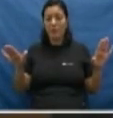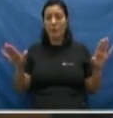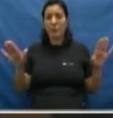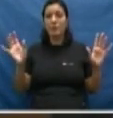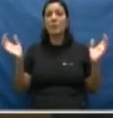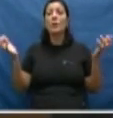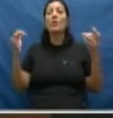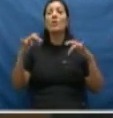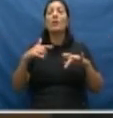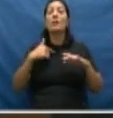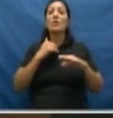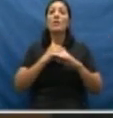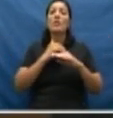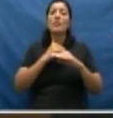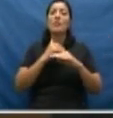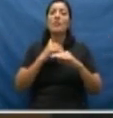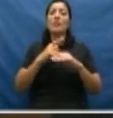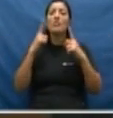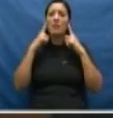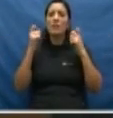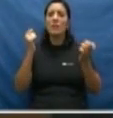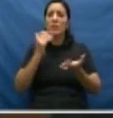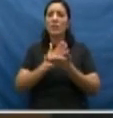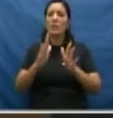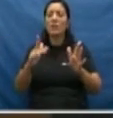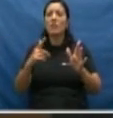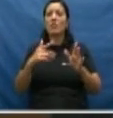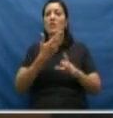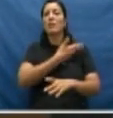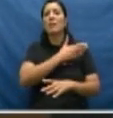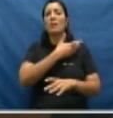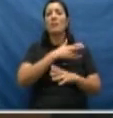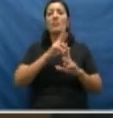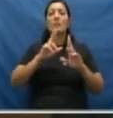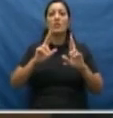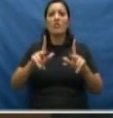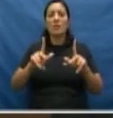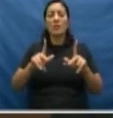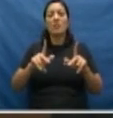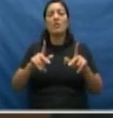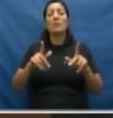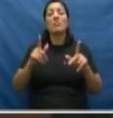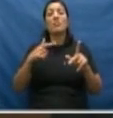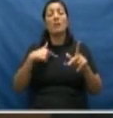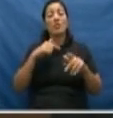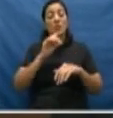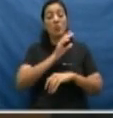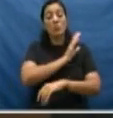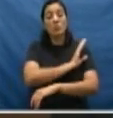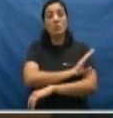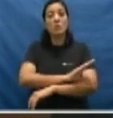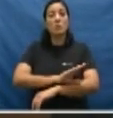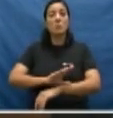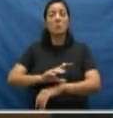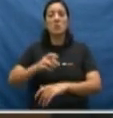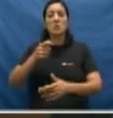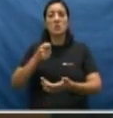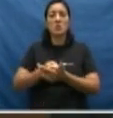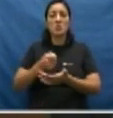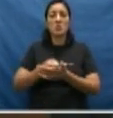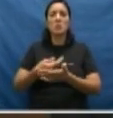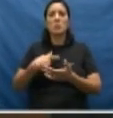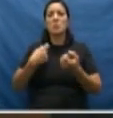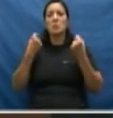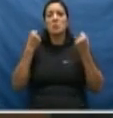trazer esta questão da igualdade e acabar a violência, as discriminações e as diferenciações contra as mulheres. É uma questão cultural. do machismo, do